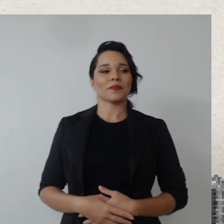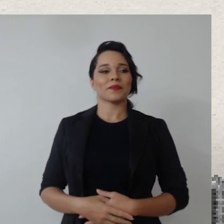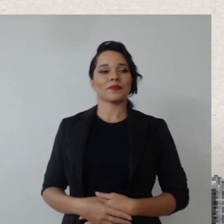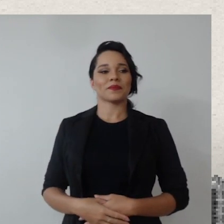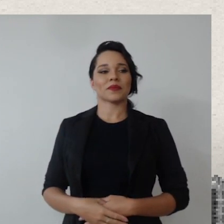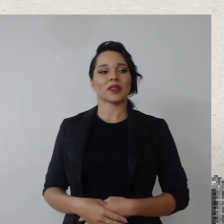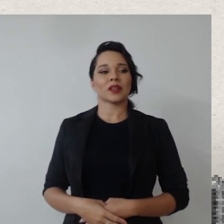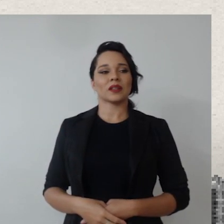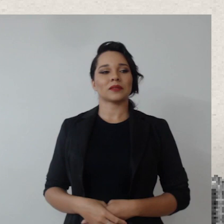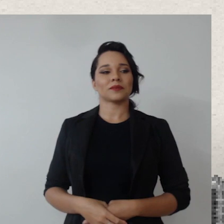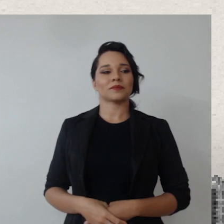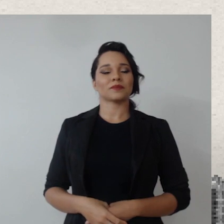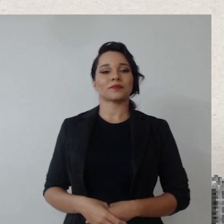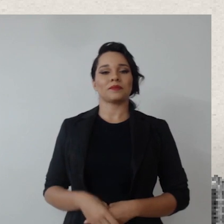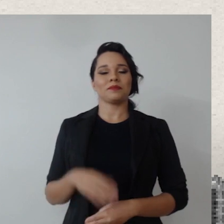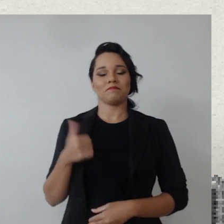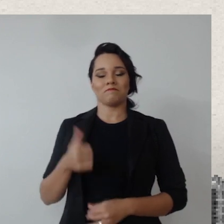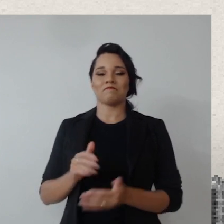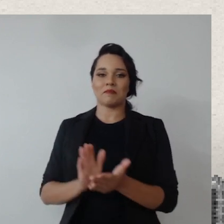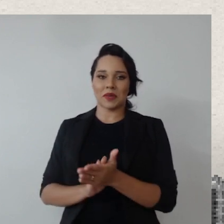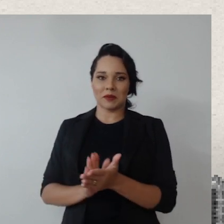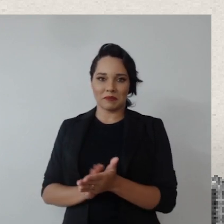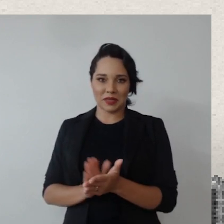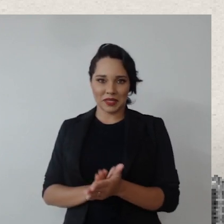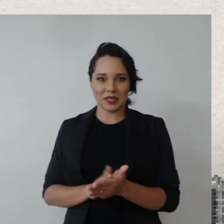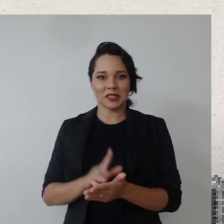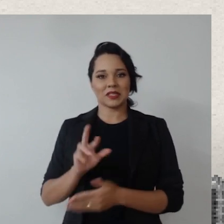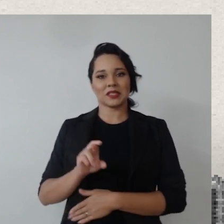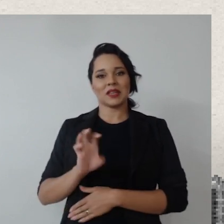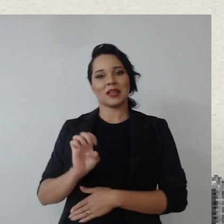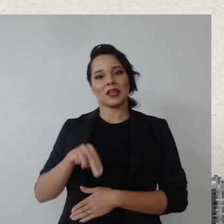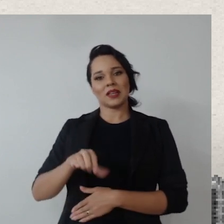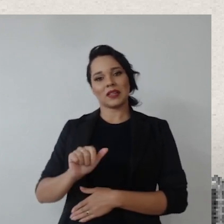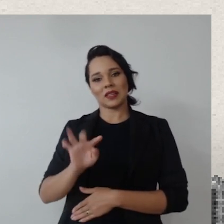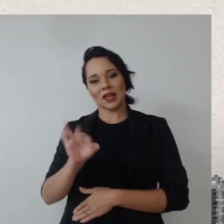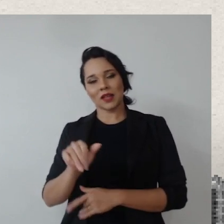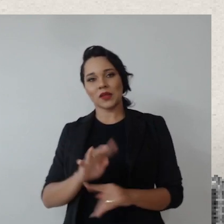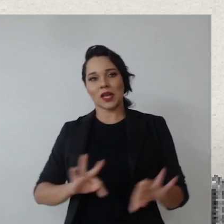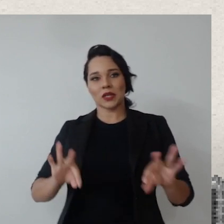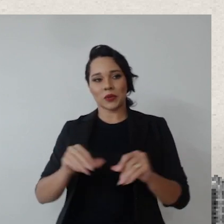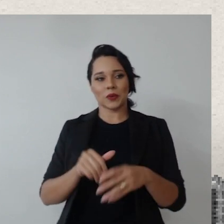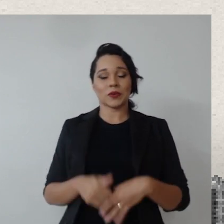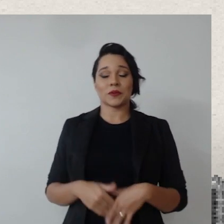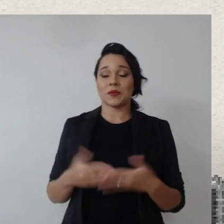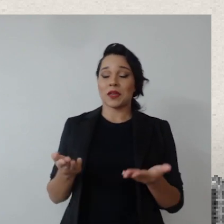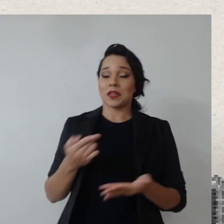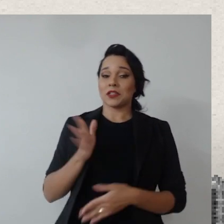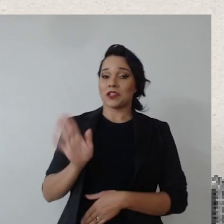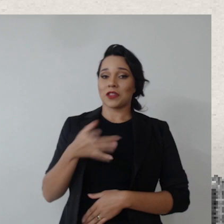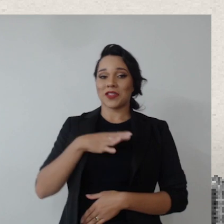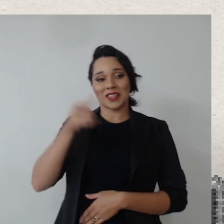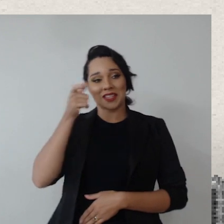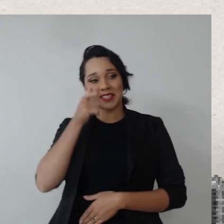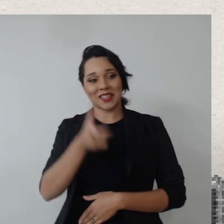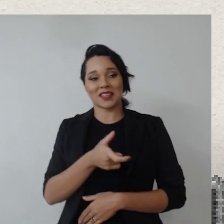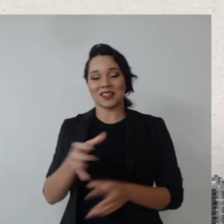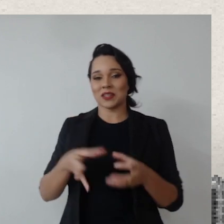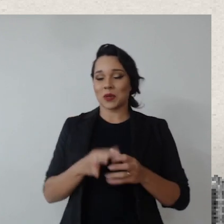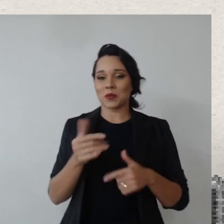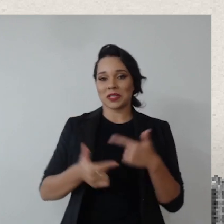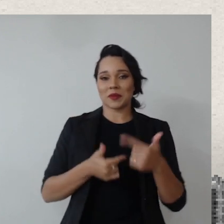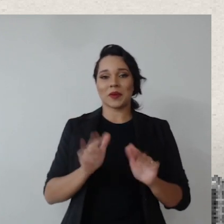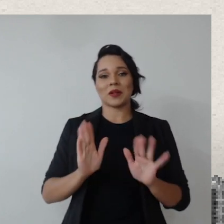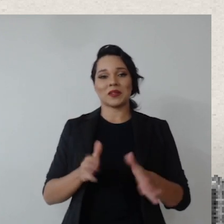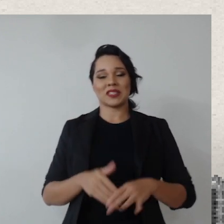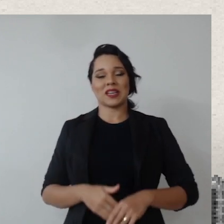estou por aqui, vamos lá, parabéns, parabéns, doutor Renato, parabéns a todos, Carlos, já estou super interessado em fazer parte desse